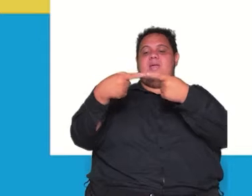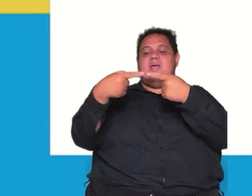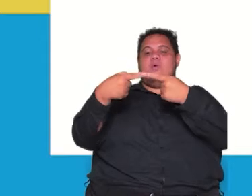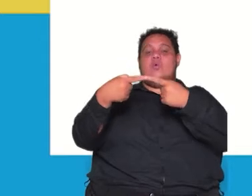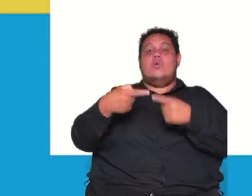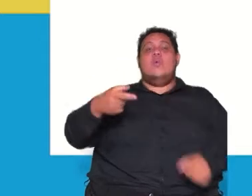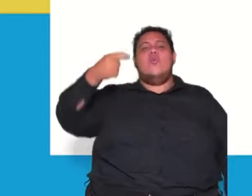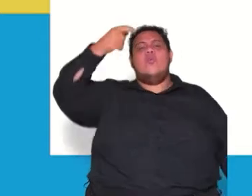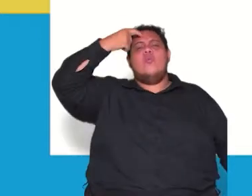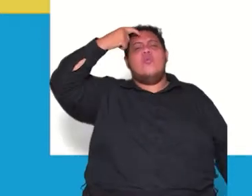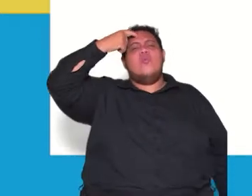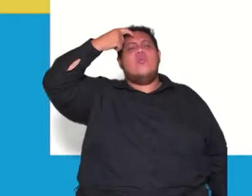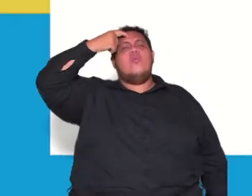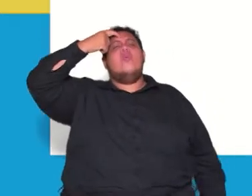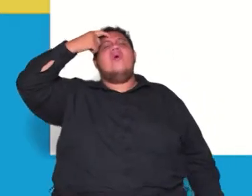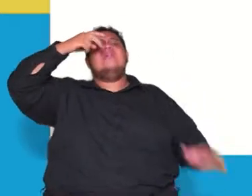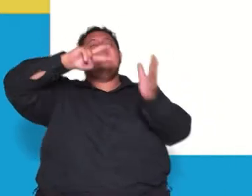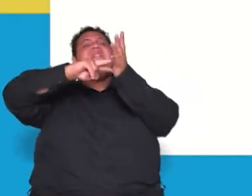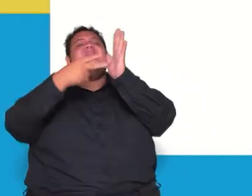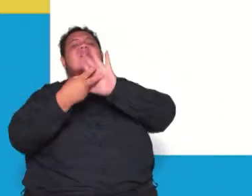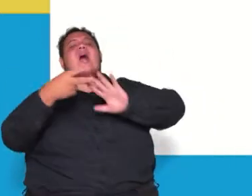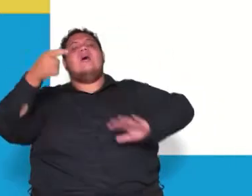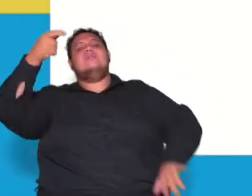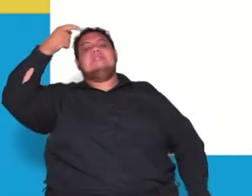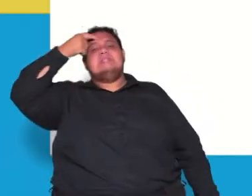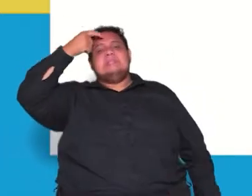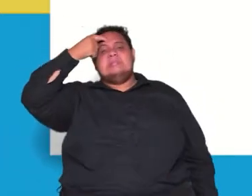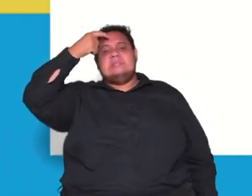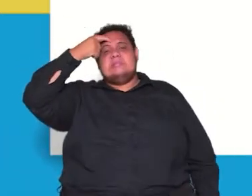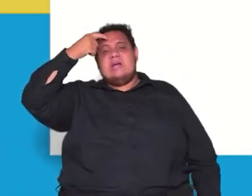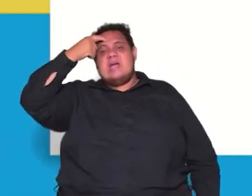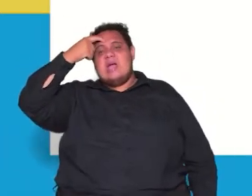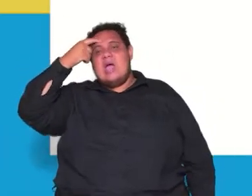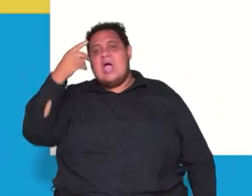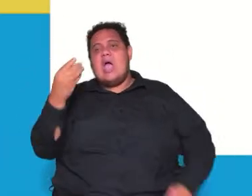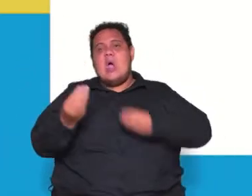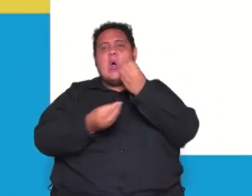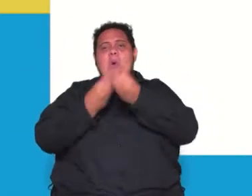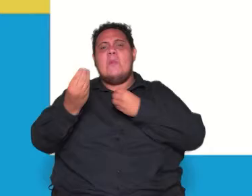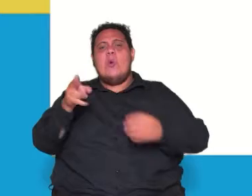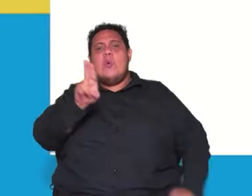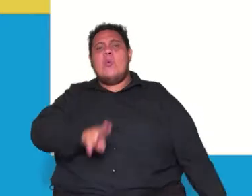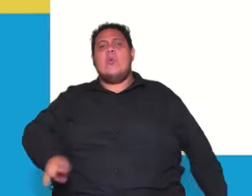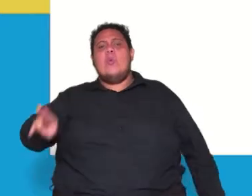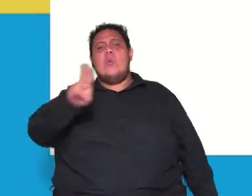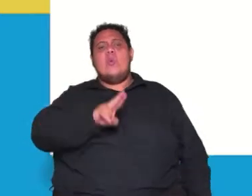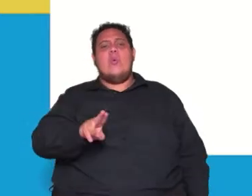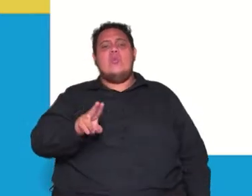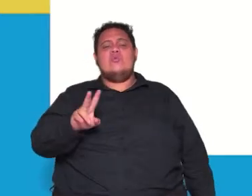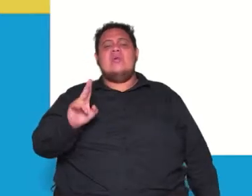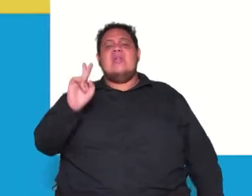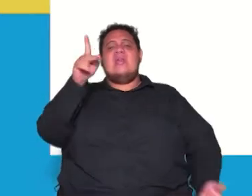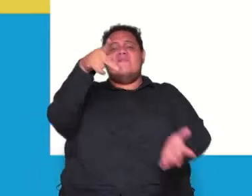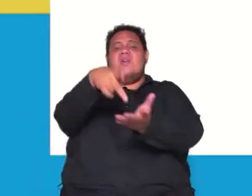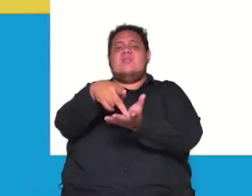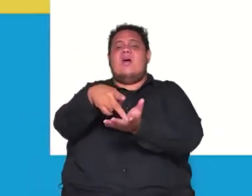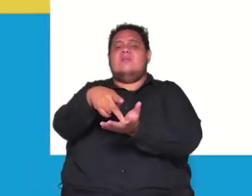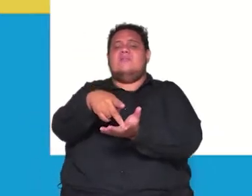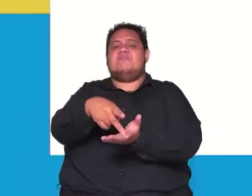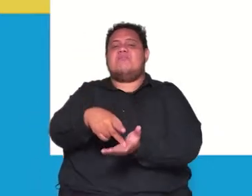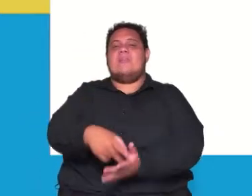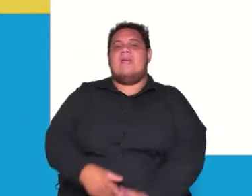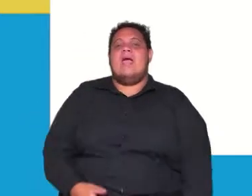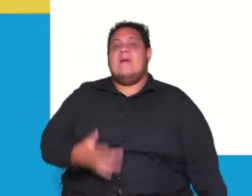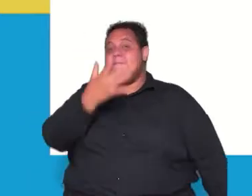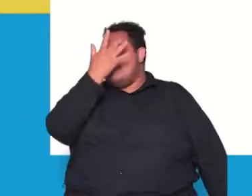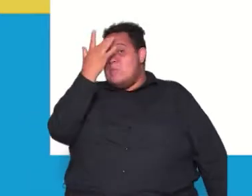pessoal o que é o racionalismo racionalismo é o uso da razão do intelecto